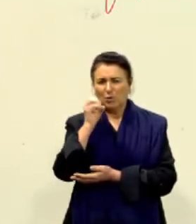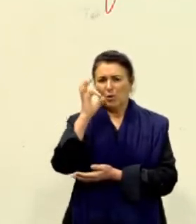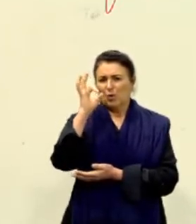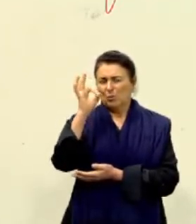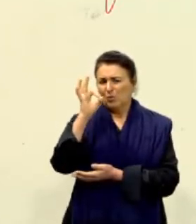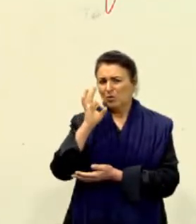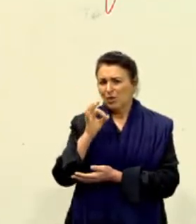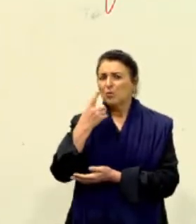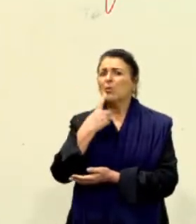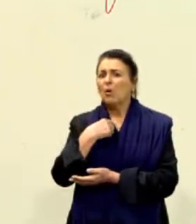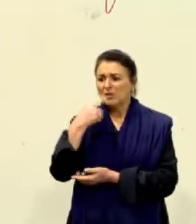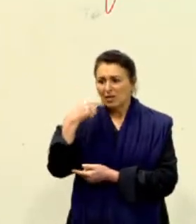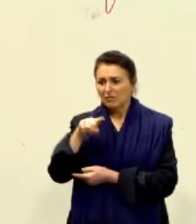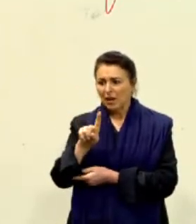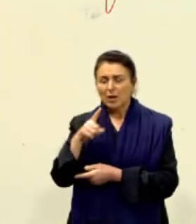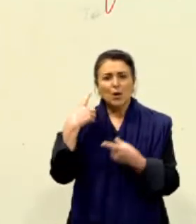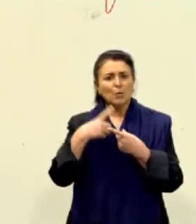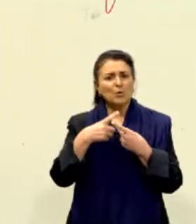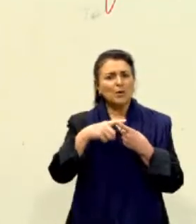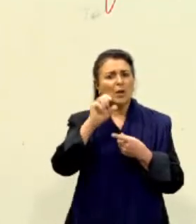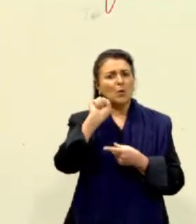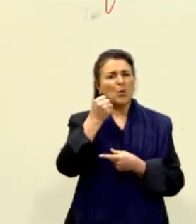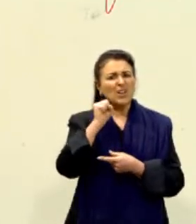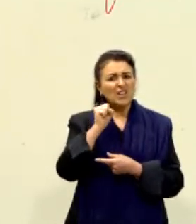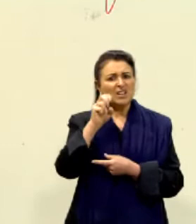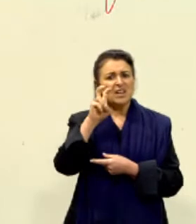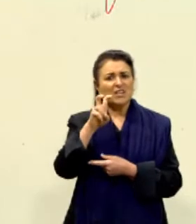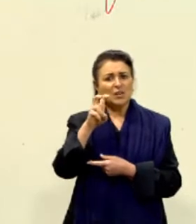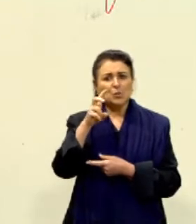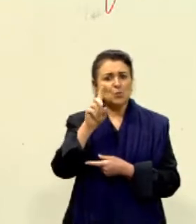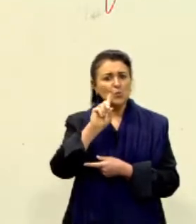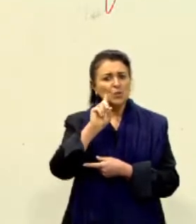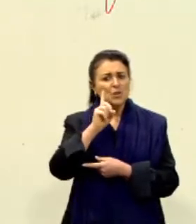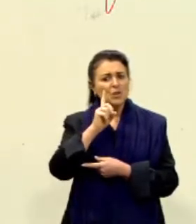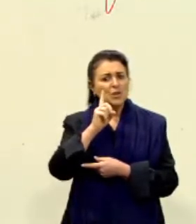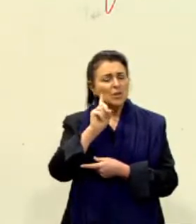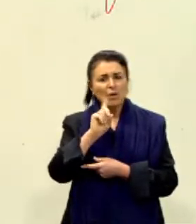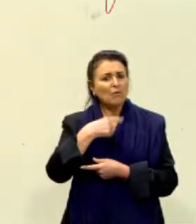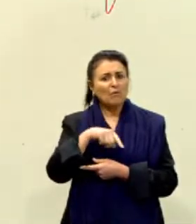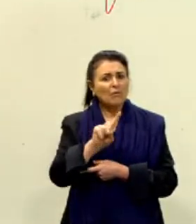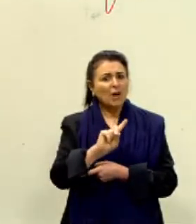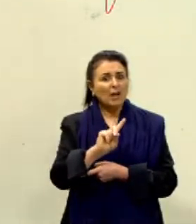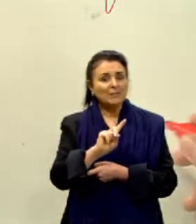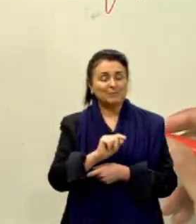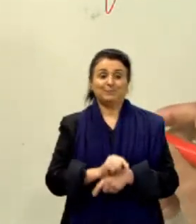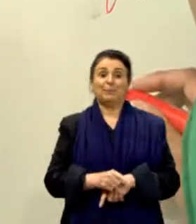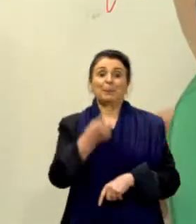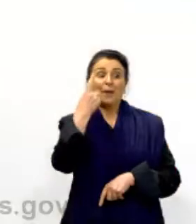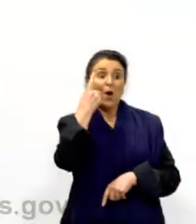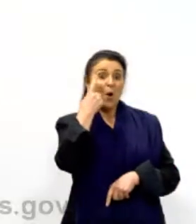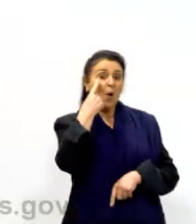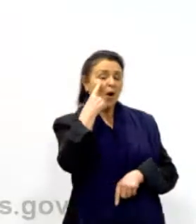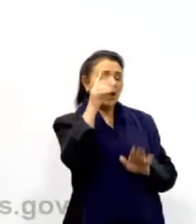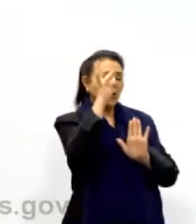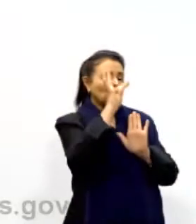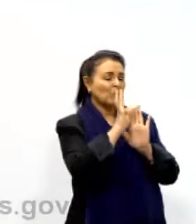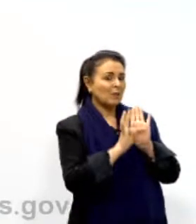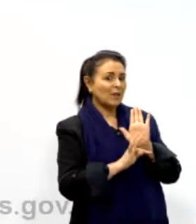que 85% não frequenta o cinema? E aí, galera, o texto 4 está me dando uma possível resposta.